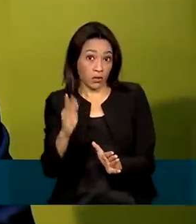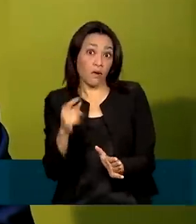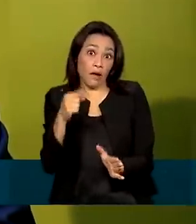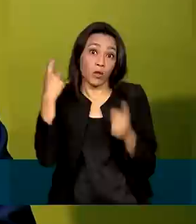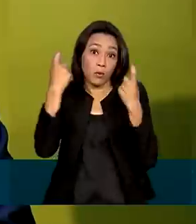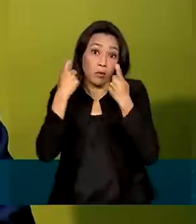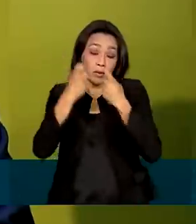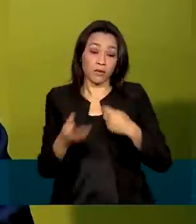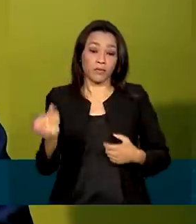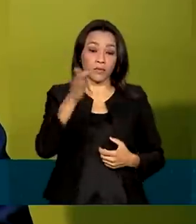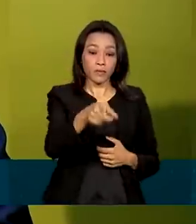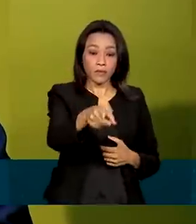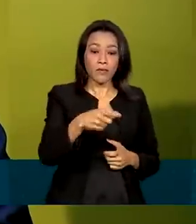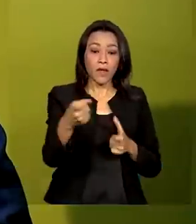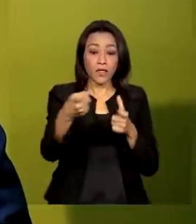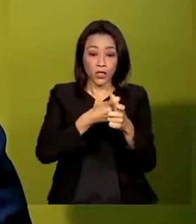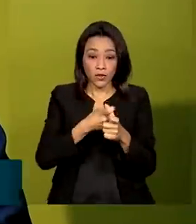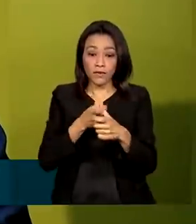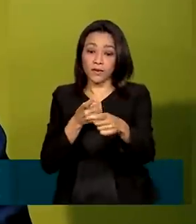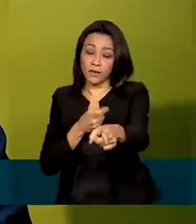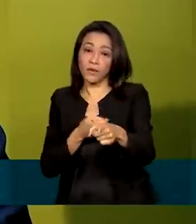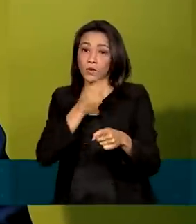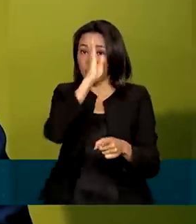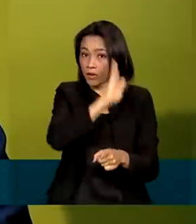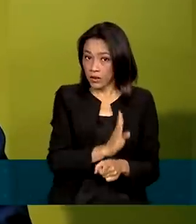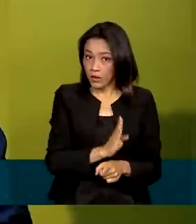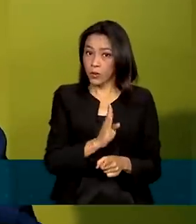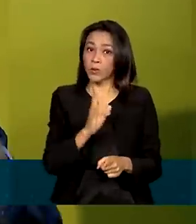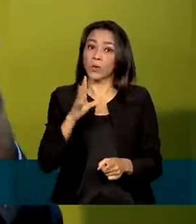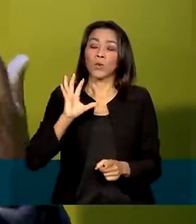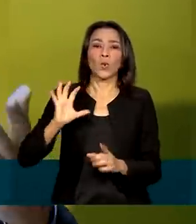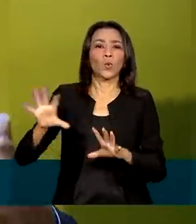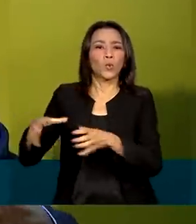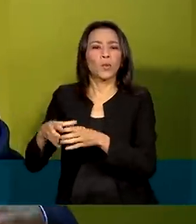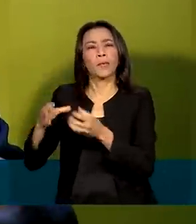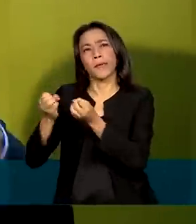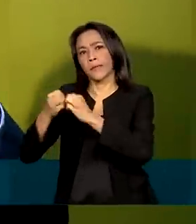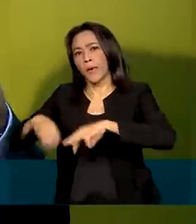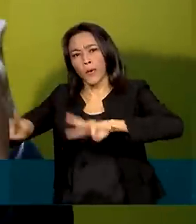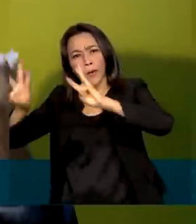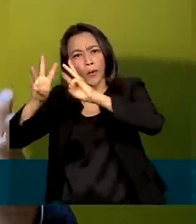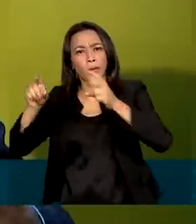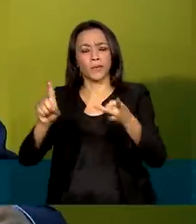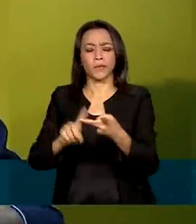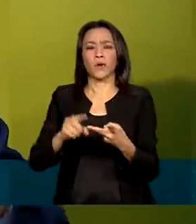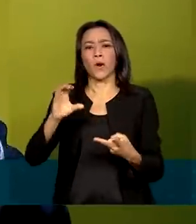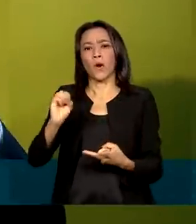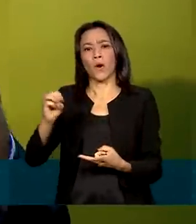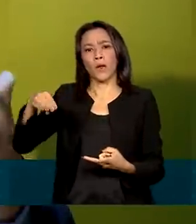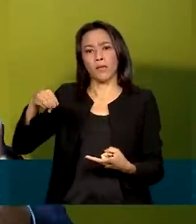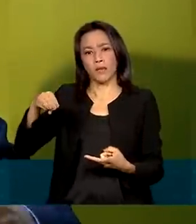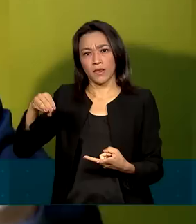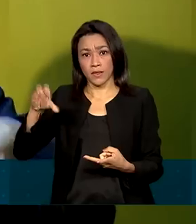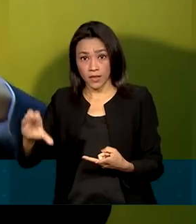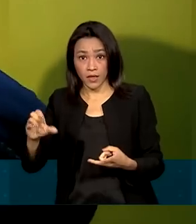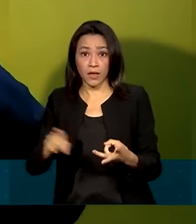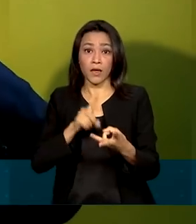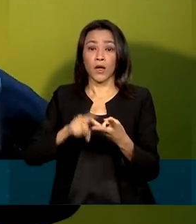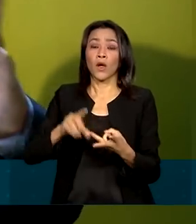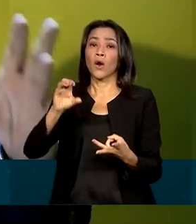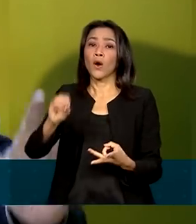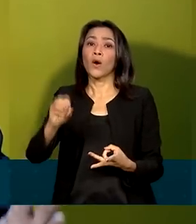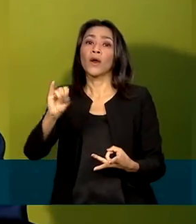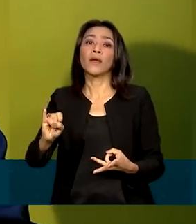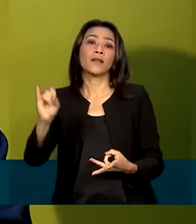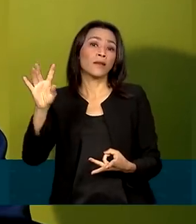do Brasil para com órgãos internacionais, que envolvem ONU, OMC, OIT e uma série,